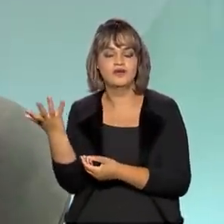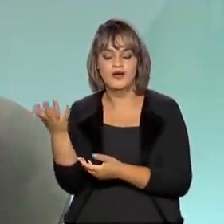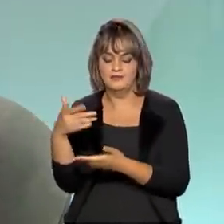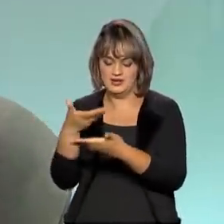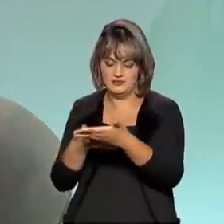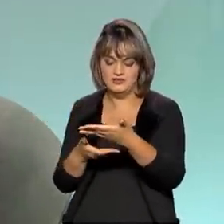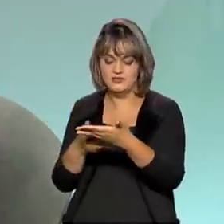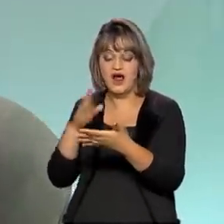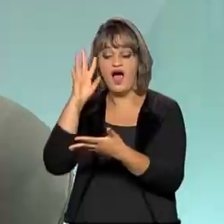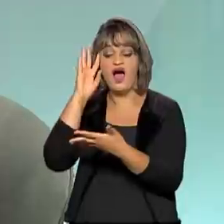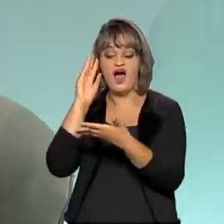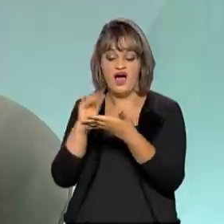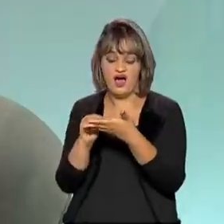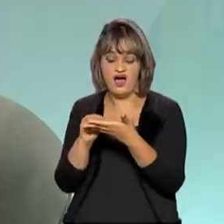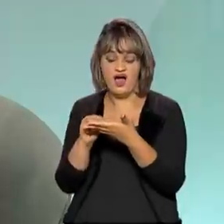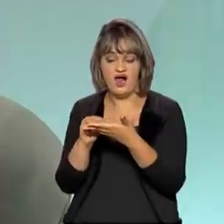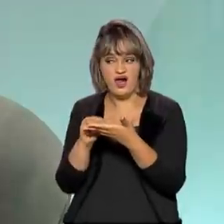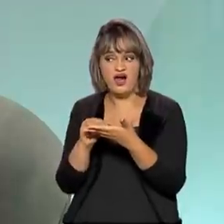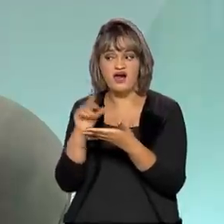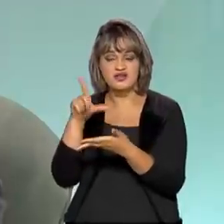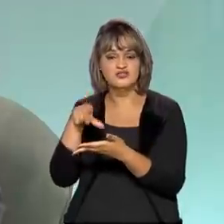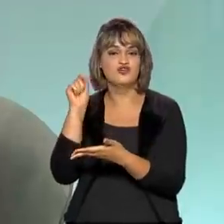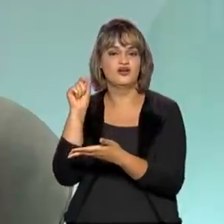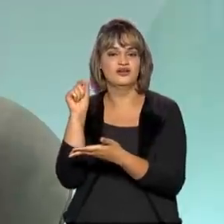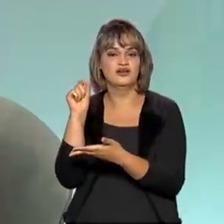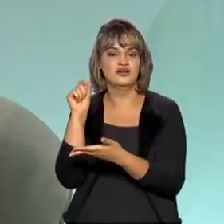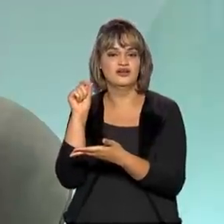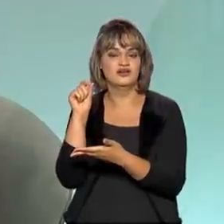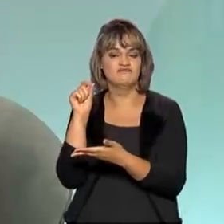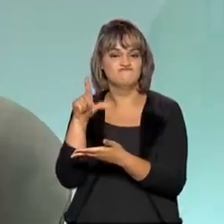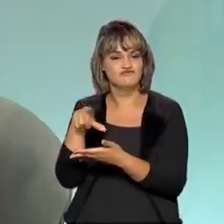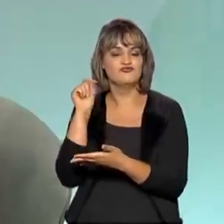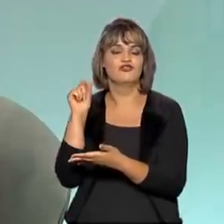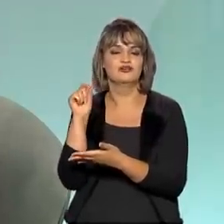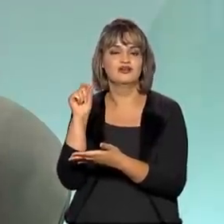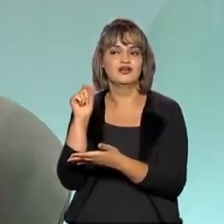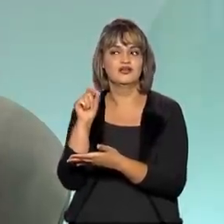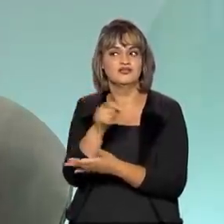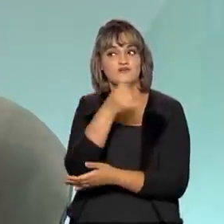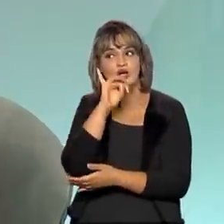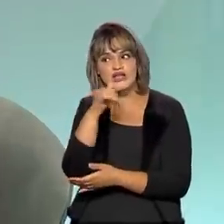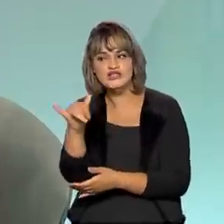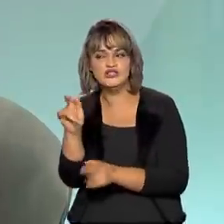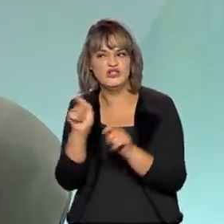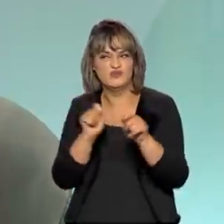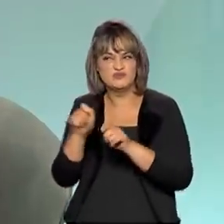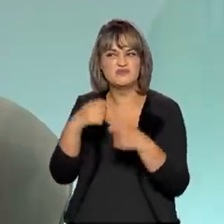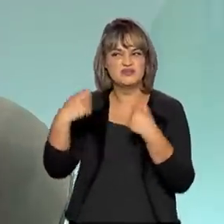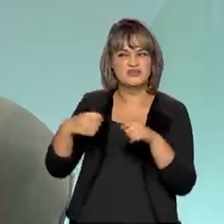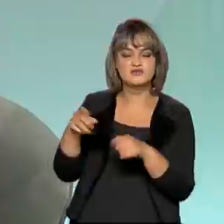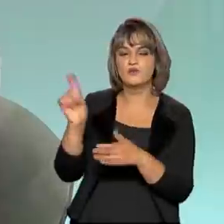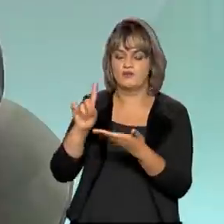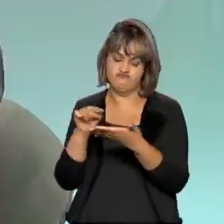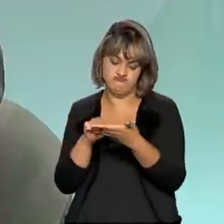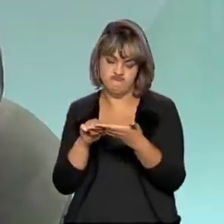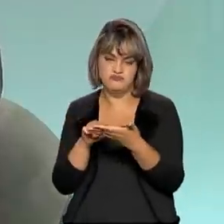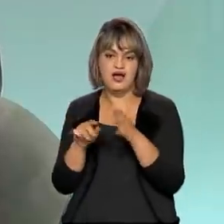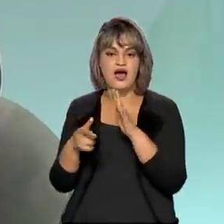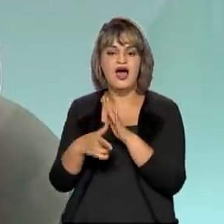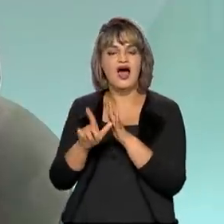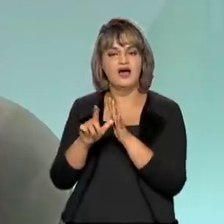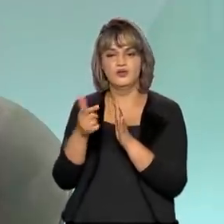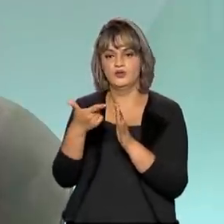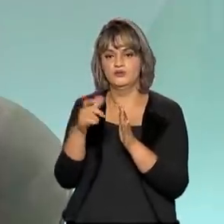consumidor tenha o poder da escolha, poder modular a sua escolha, consumir mais ou menos a depender do preço. Como era feito antes de